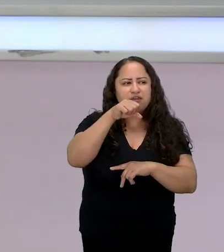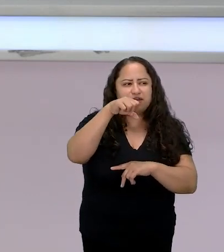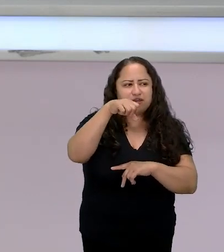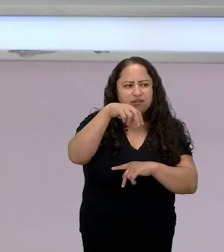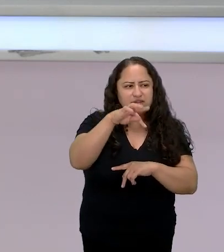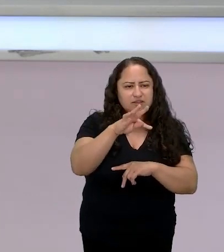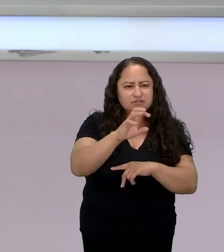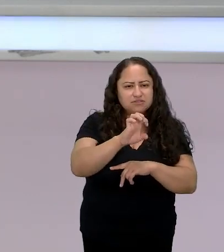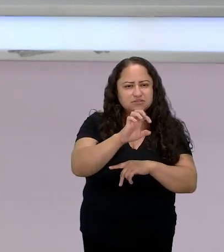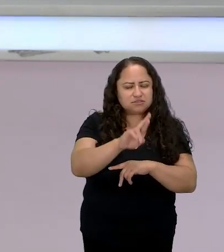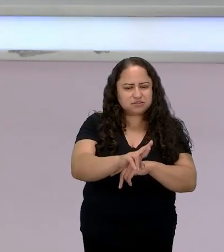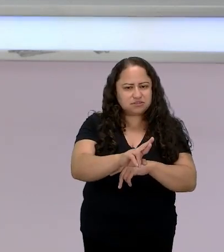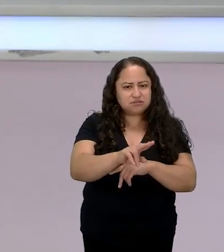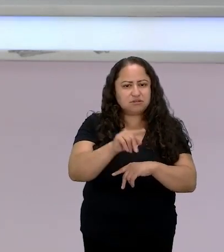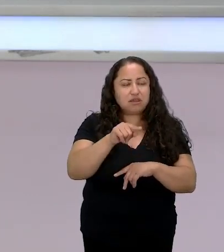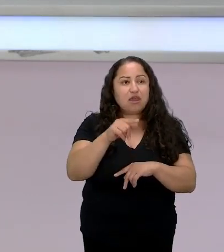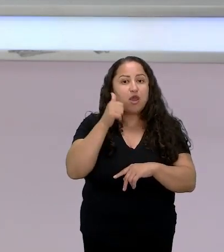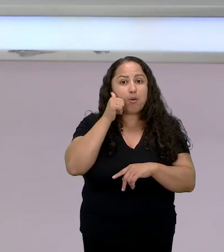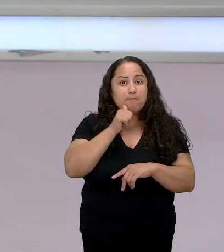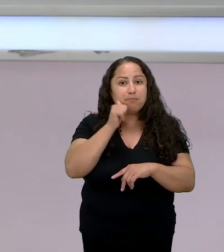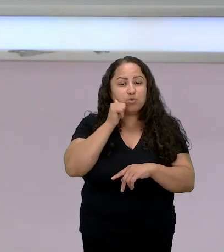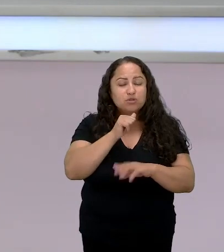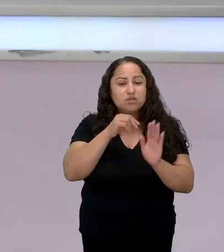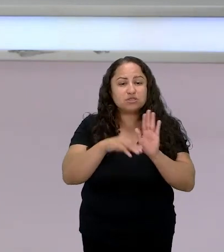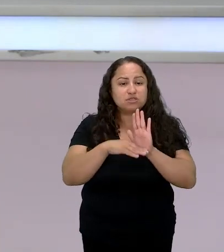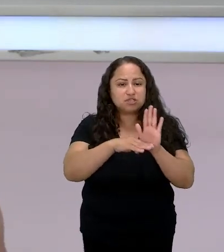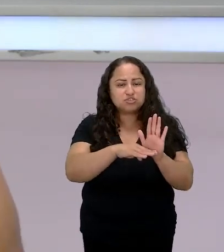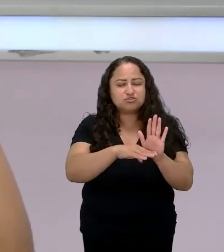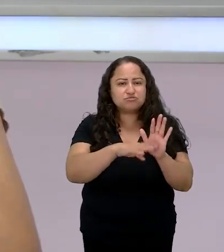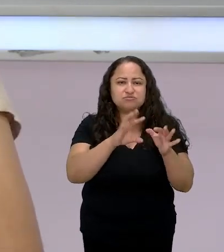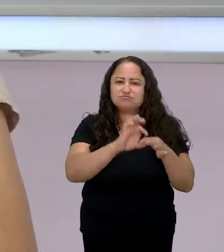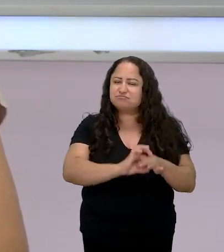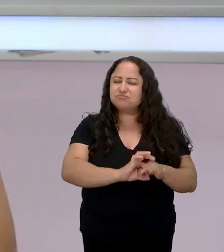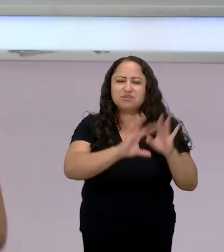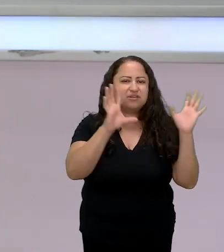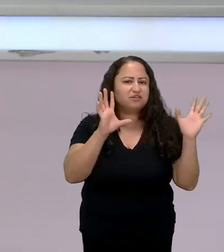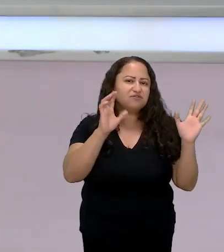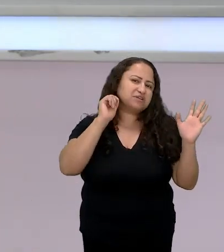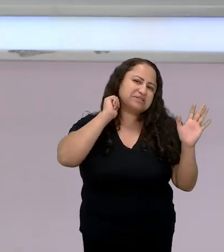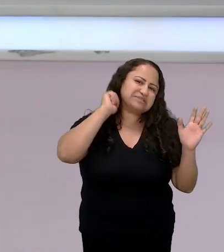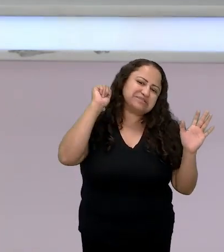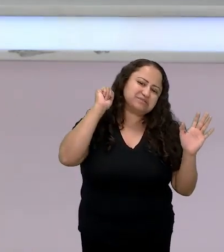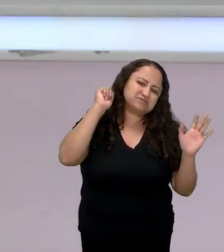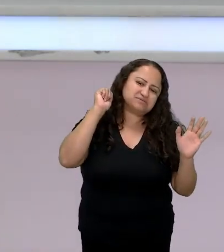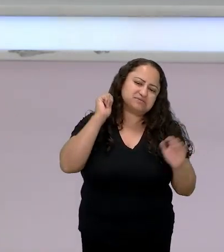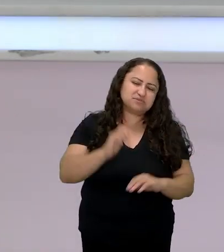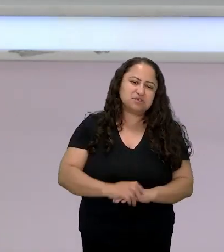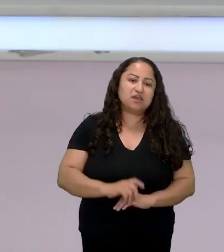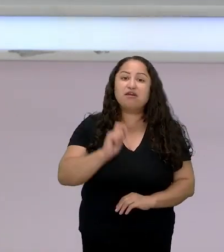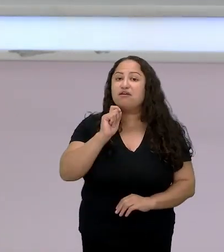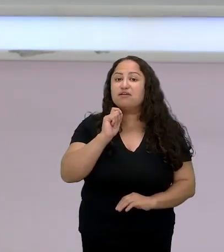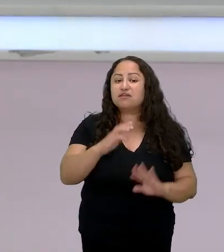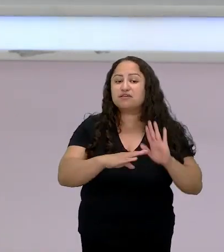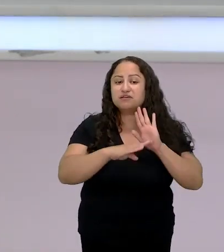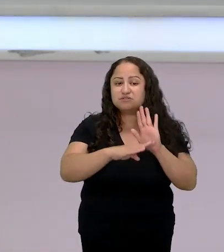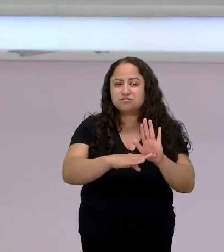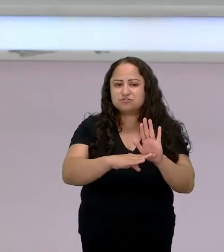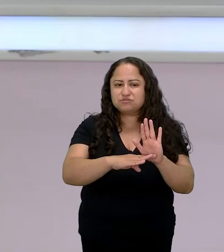ajuda ela a a se livrar da forca né que na verdade quem ajudou foi ela